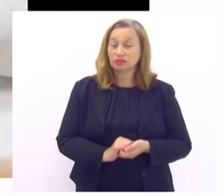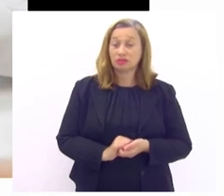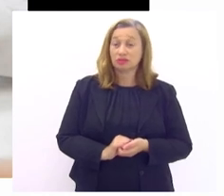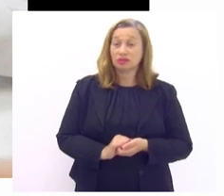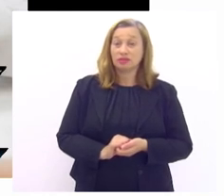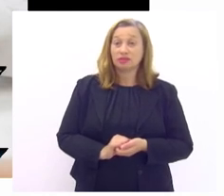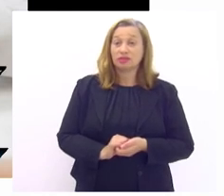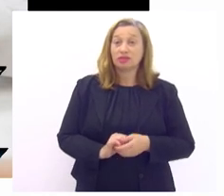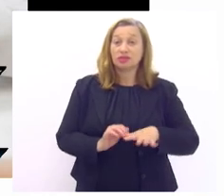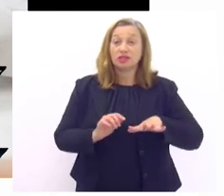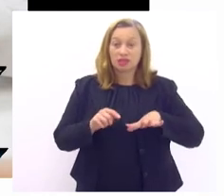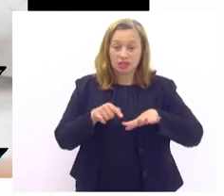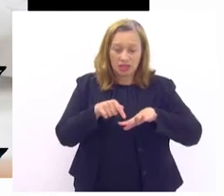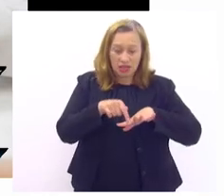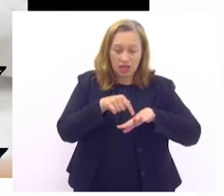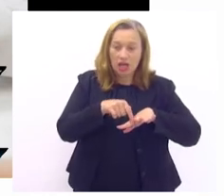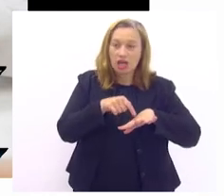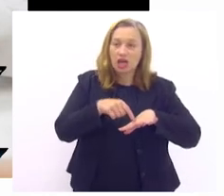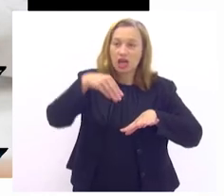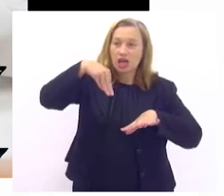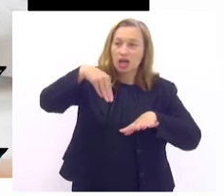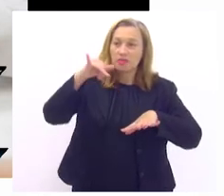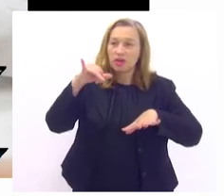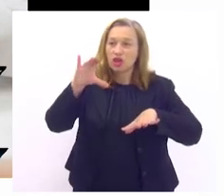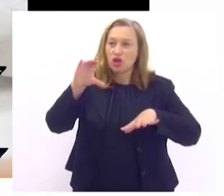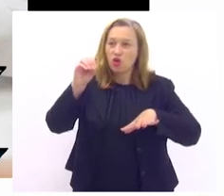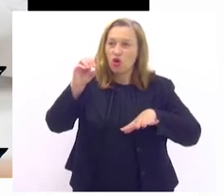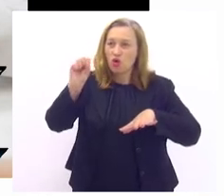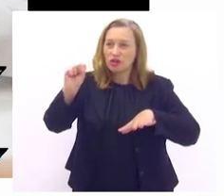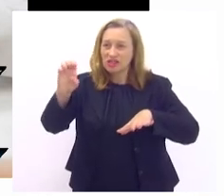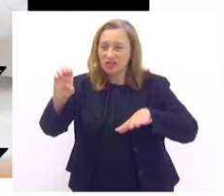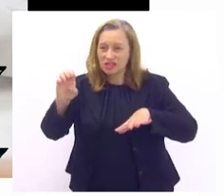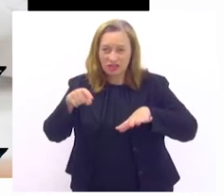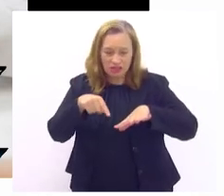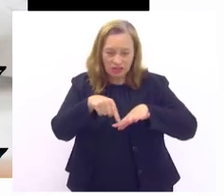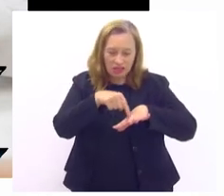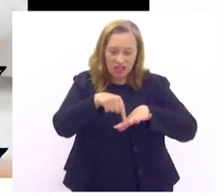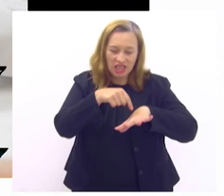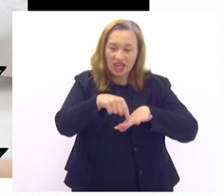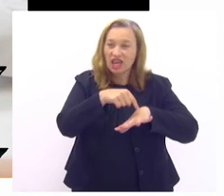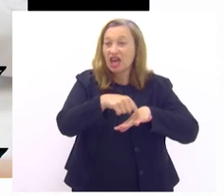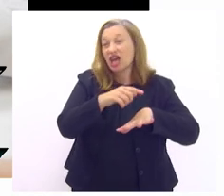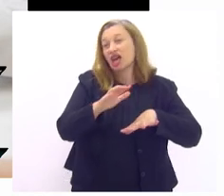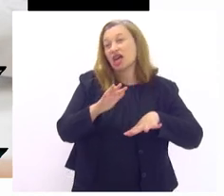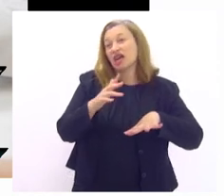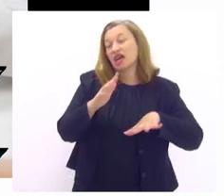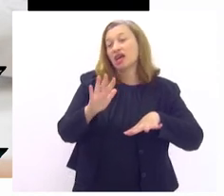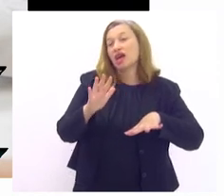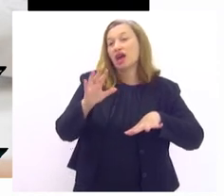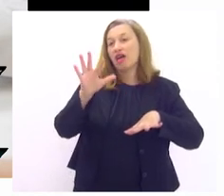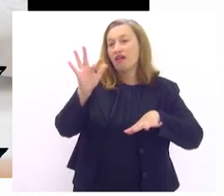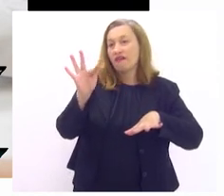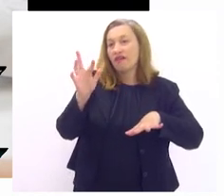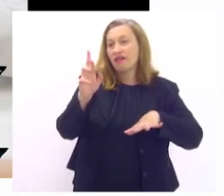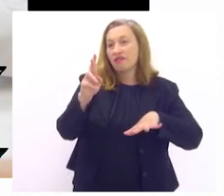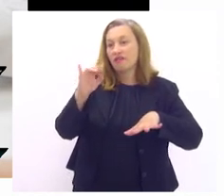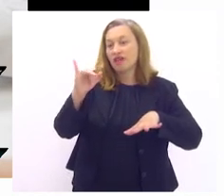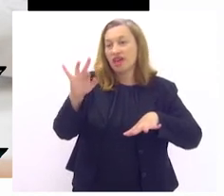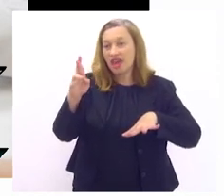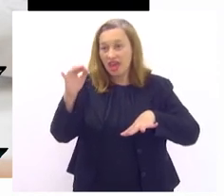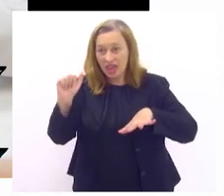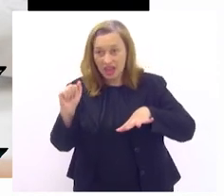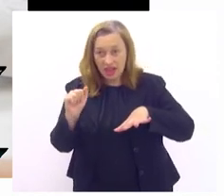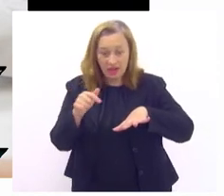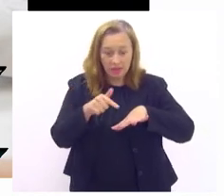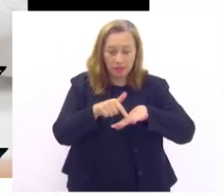micose interdigital né que vulgarmente conhecida como frieira que é uma porta de entrada muito comum porque o paciente